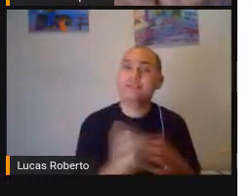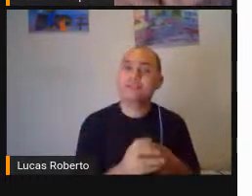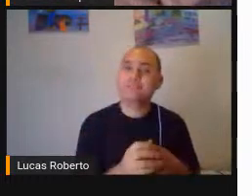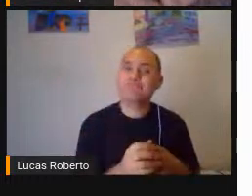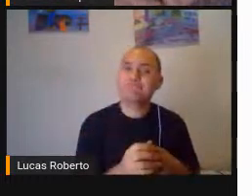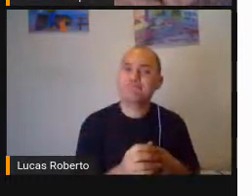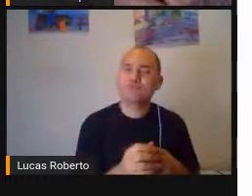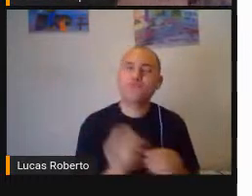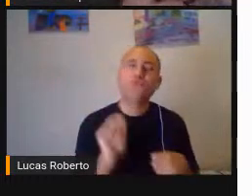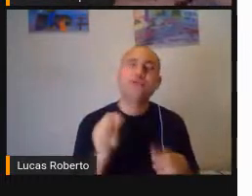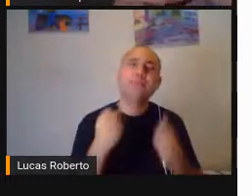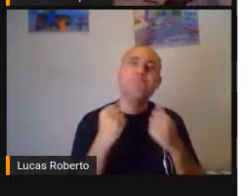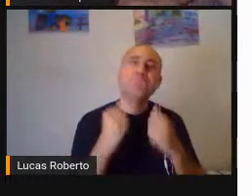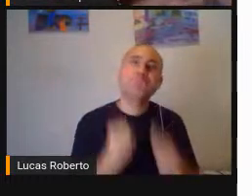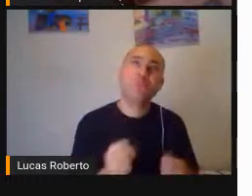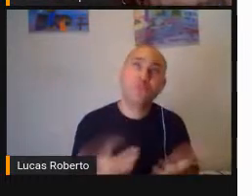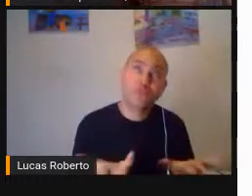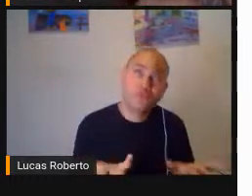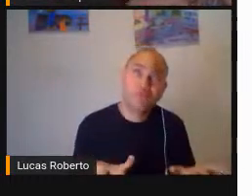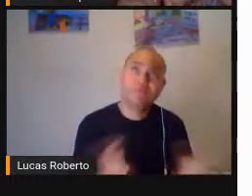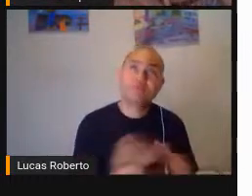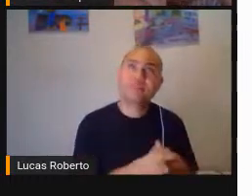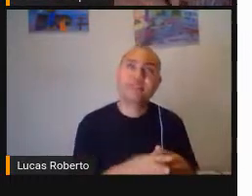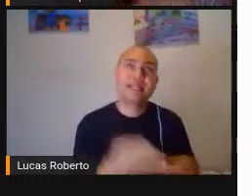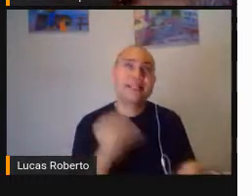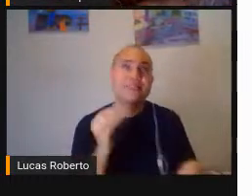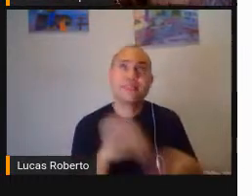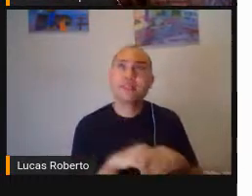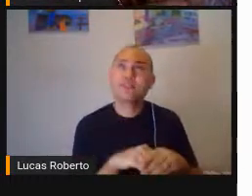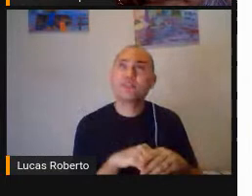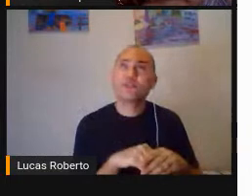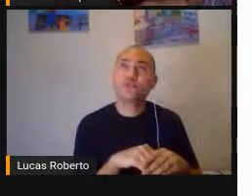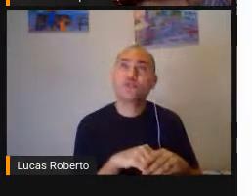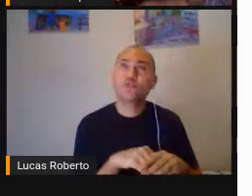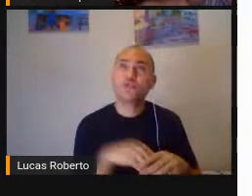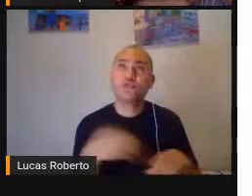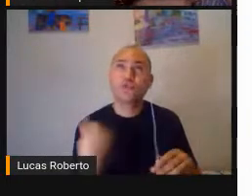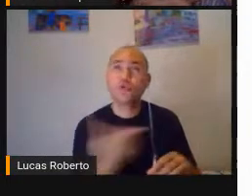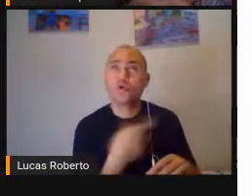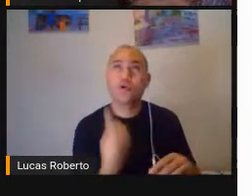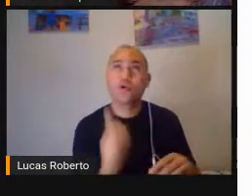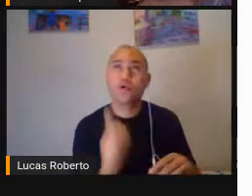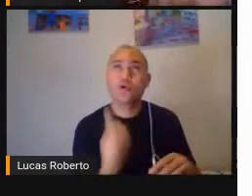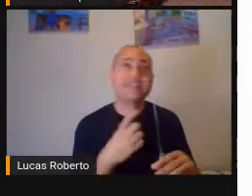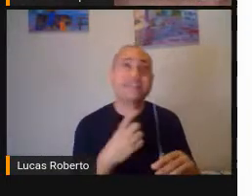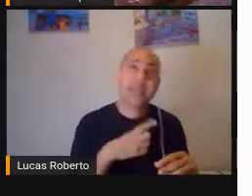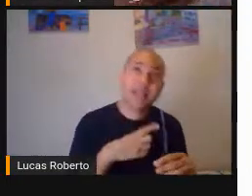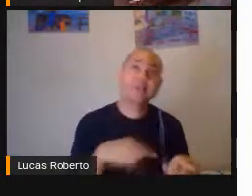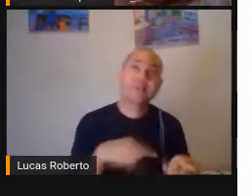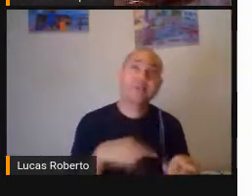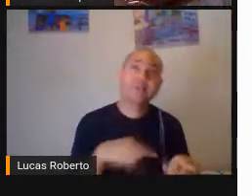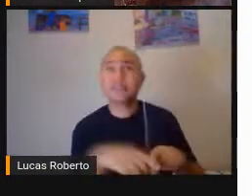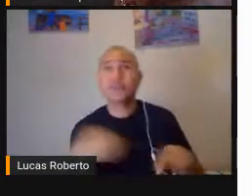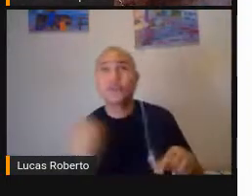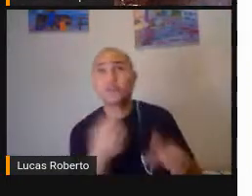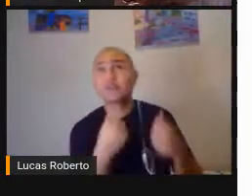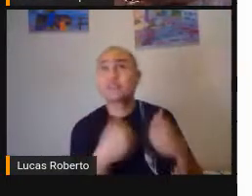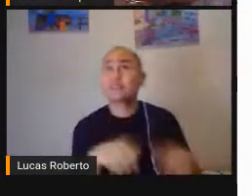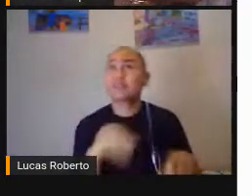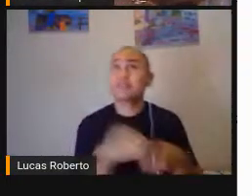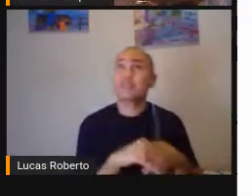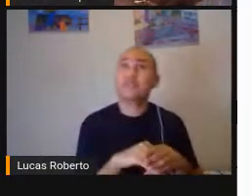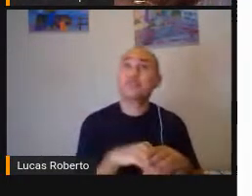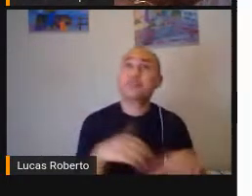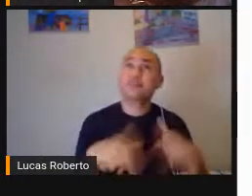Né pessoal Dentro do que a gente tem Dentro do que a gente pode Nas escolas O que nós colocamos aqui